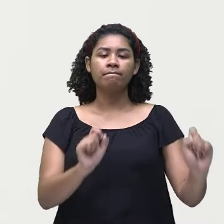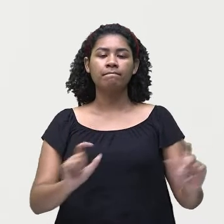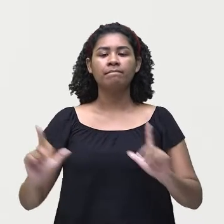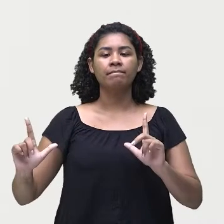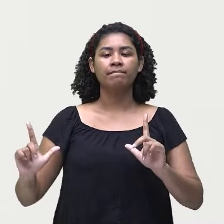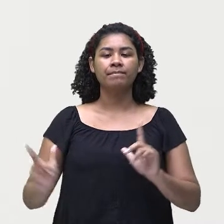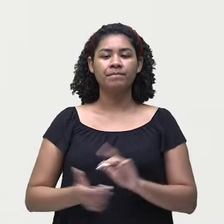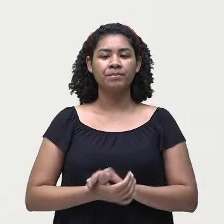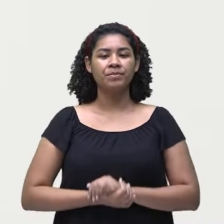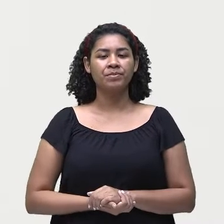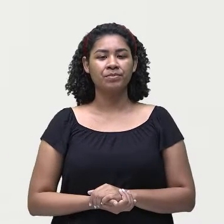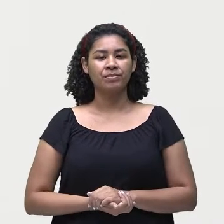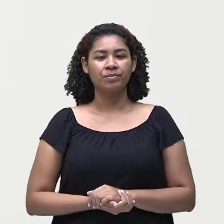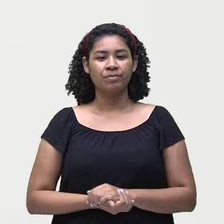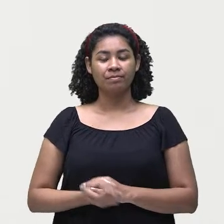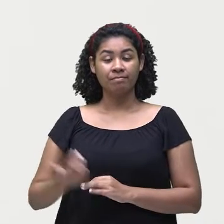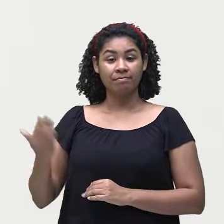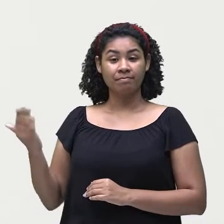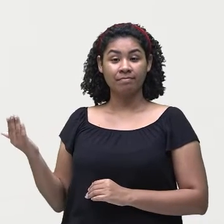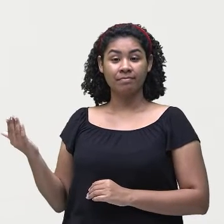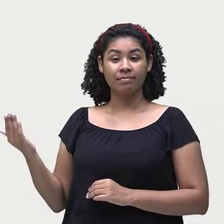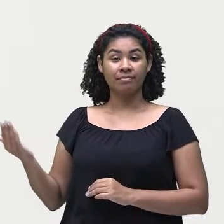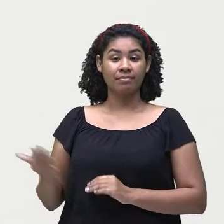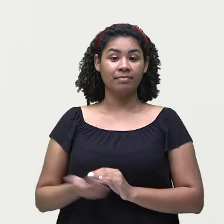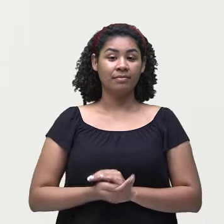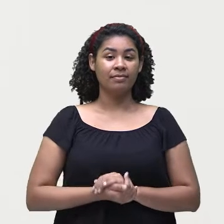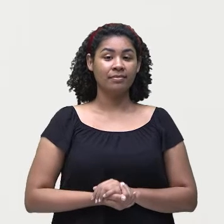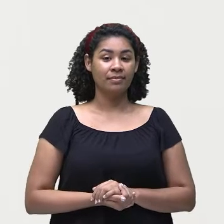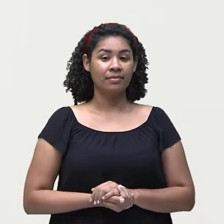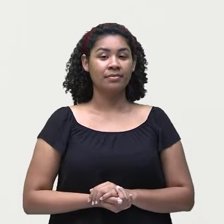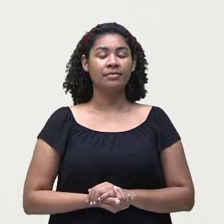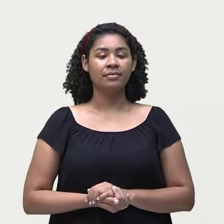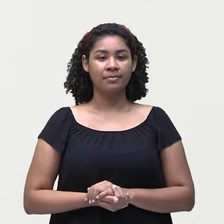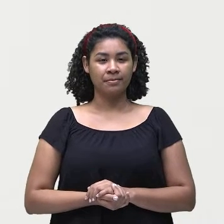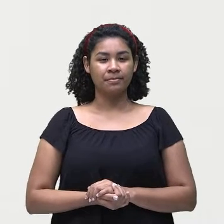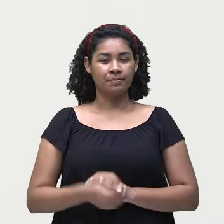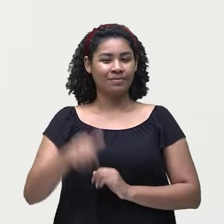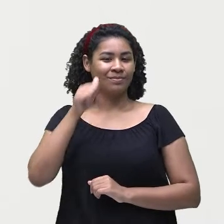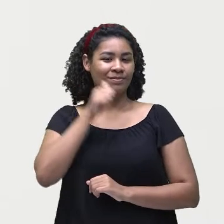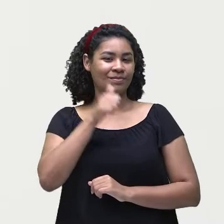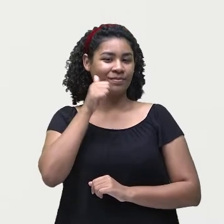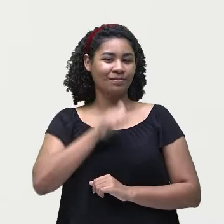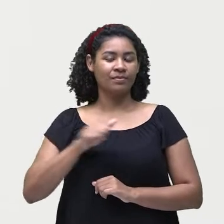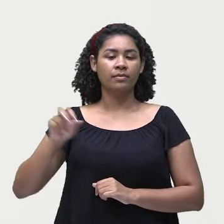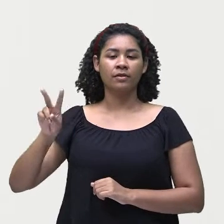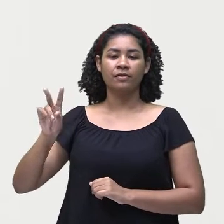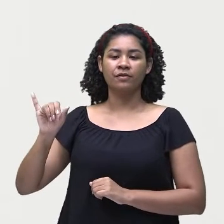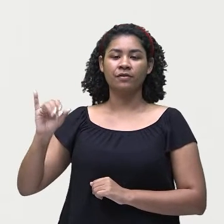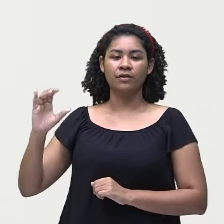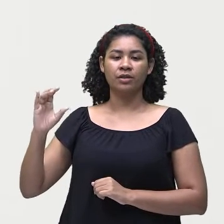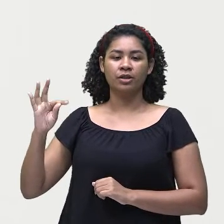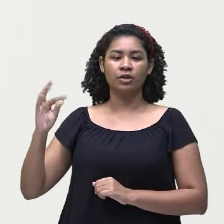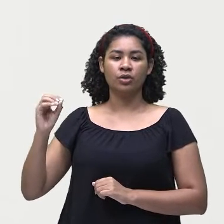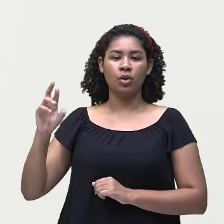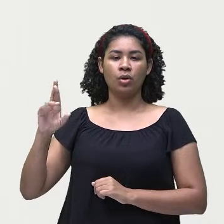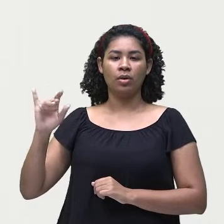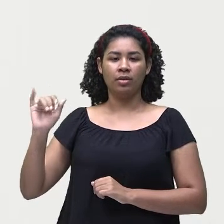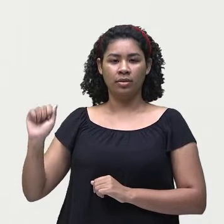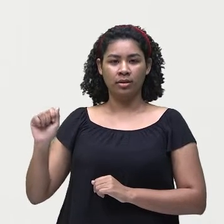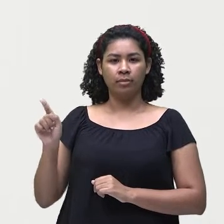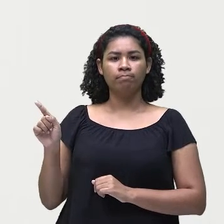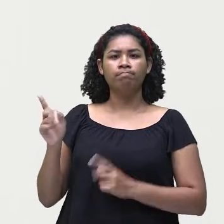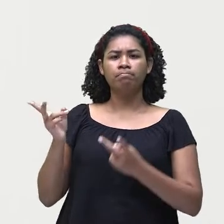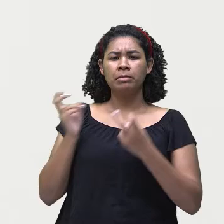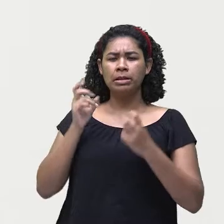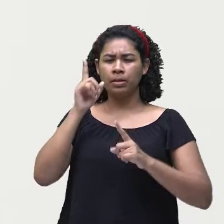frase? Olha só. Aqui a gente tem a Vitória. Olha a expressão aí da Vitória. Olha o que está